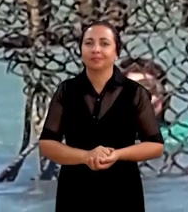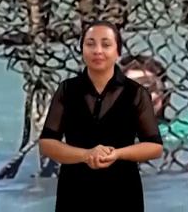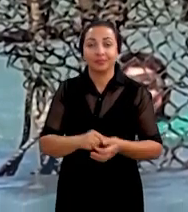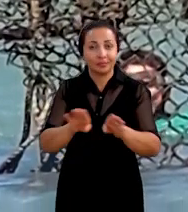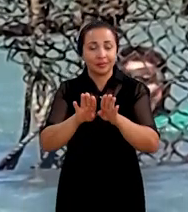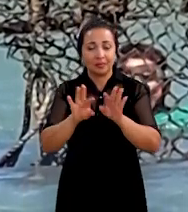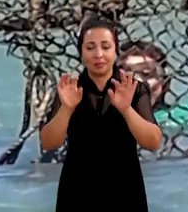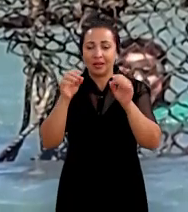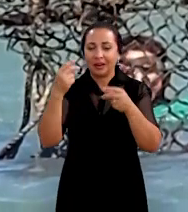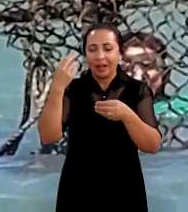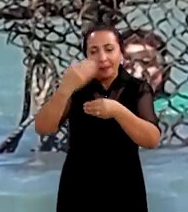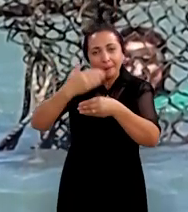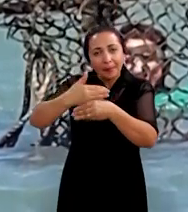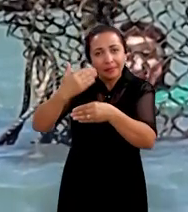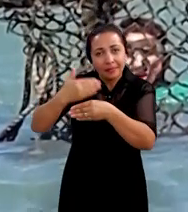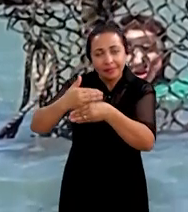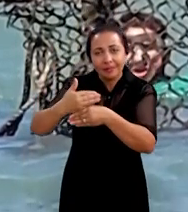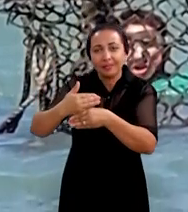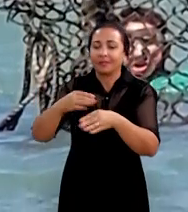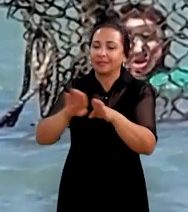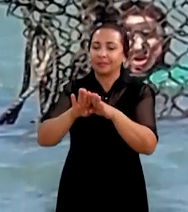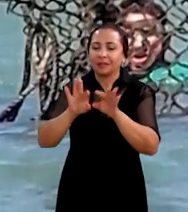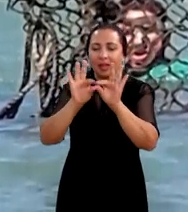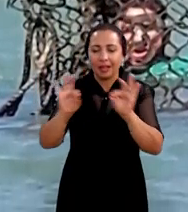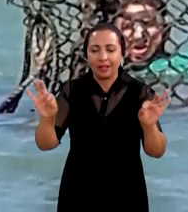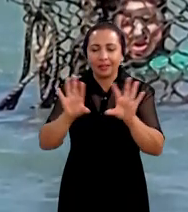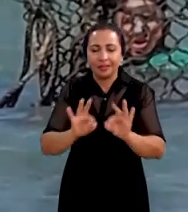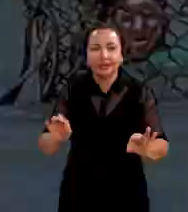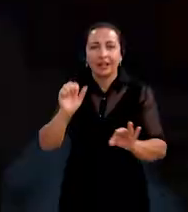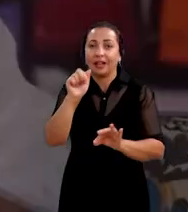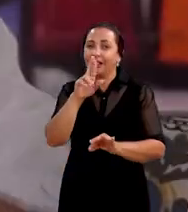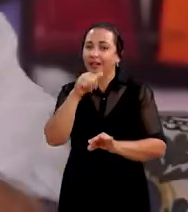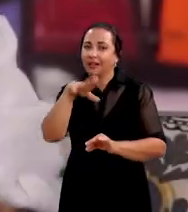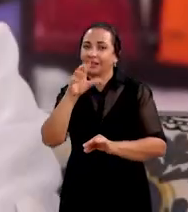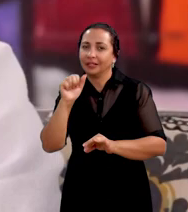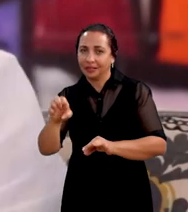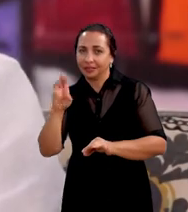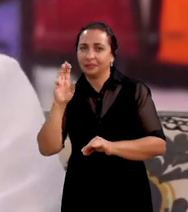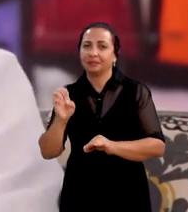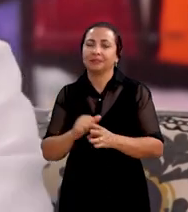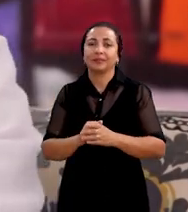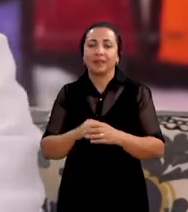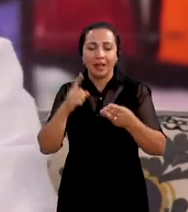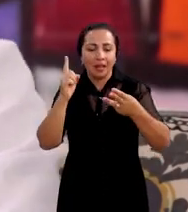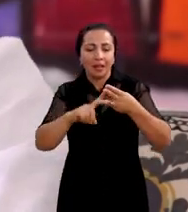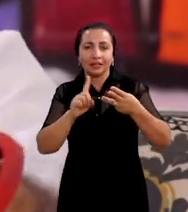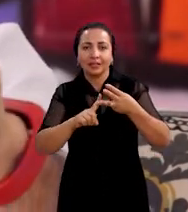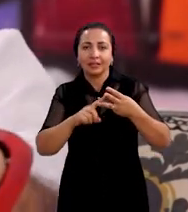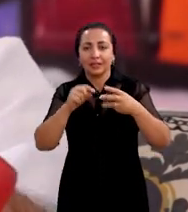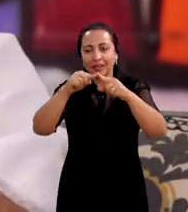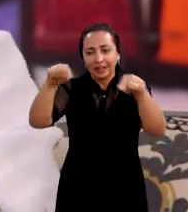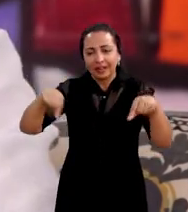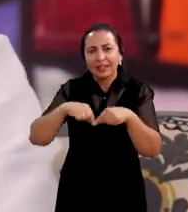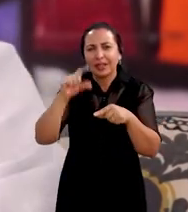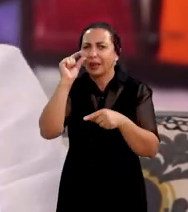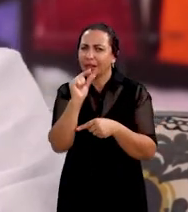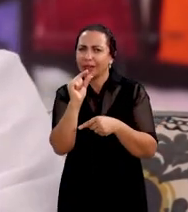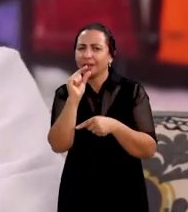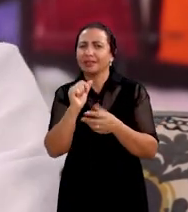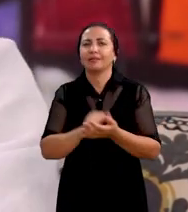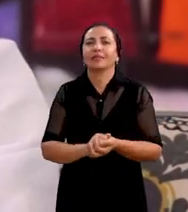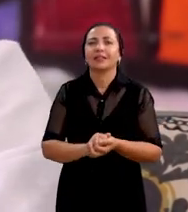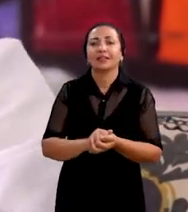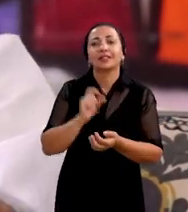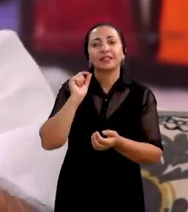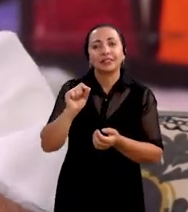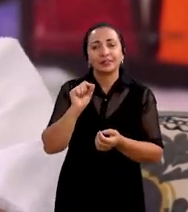madeira e de arame, arame galvanizado. a terceira chama salinha que